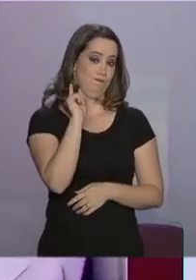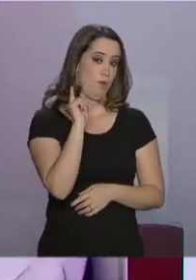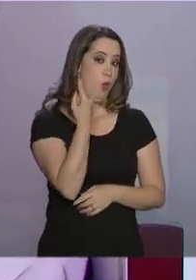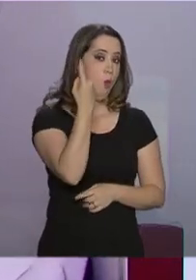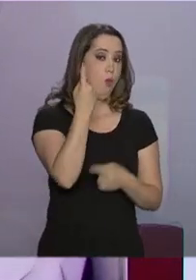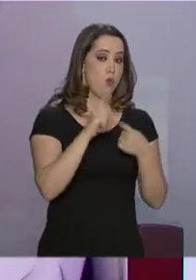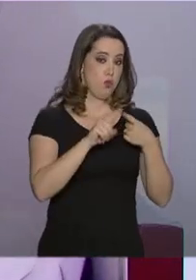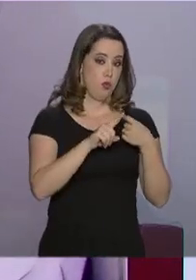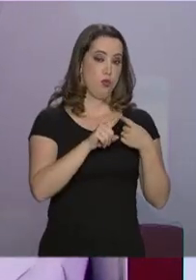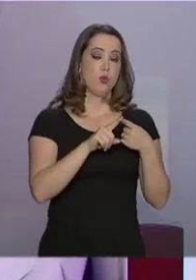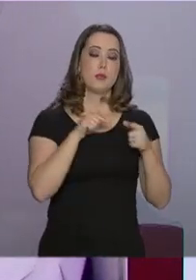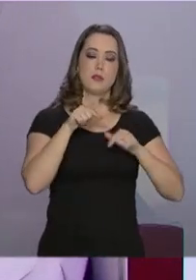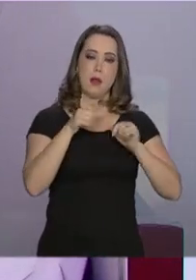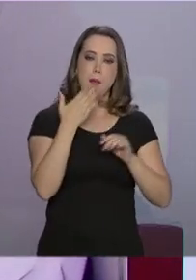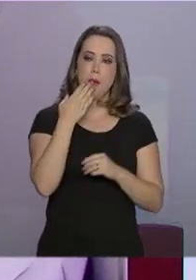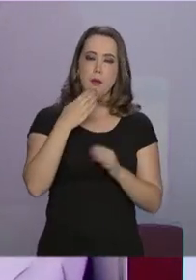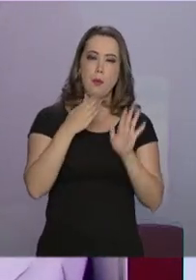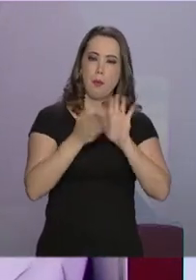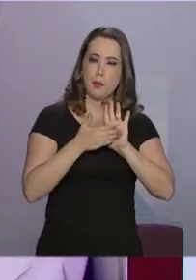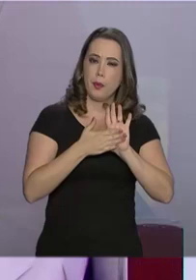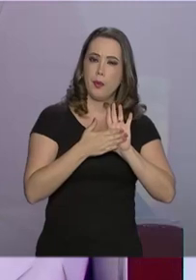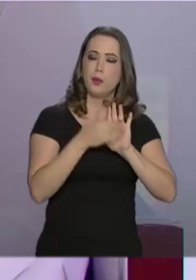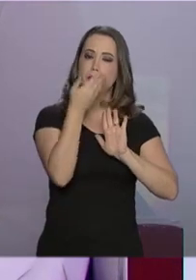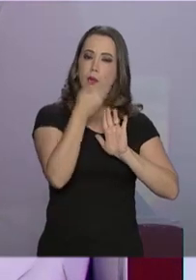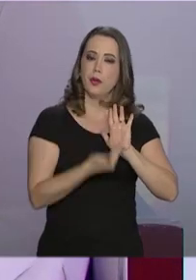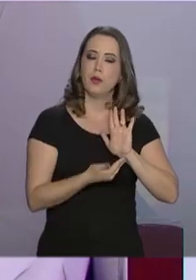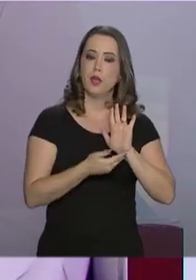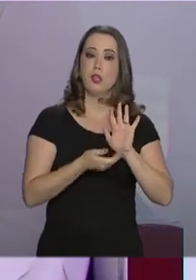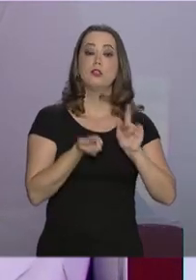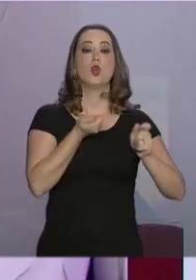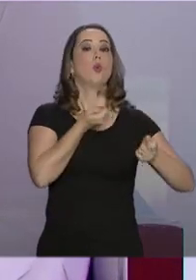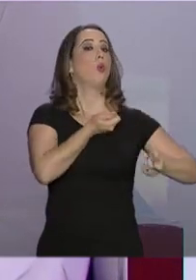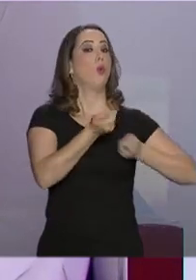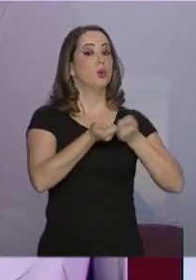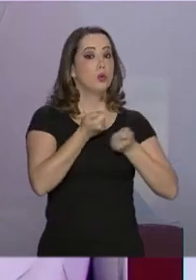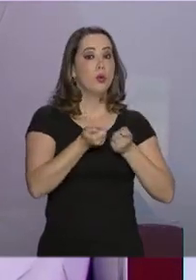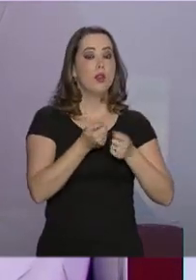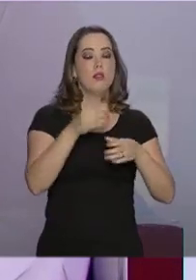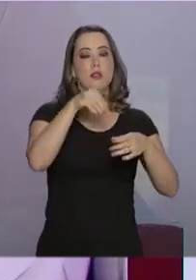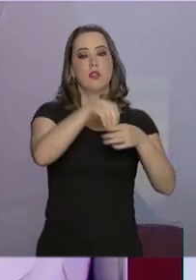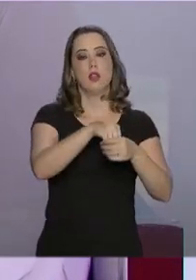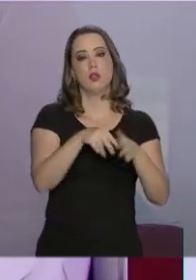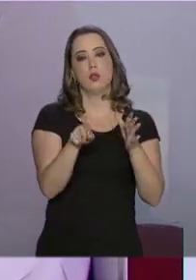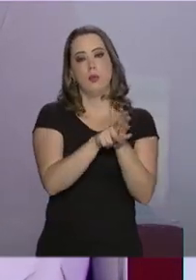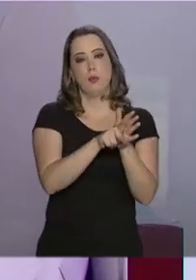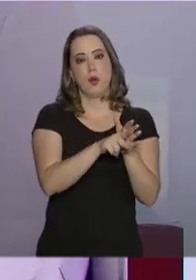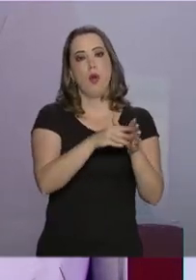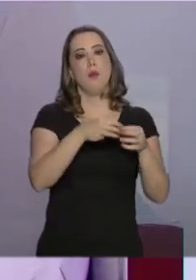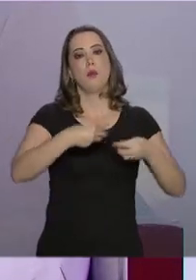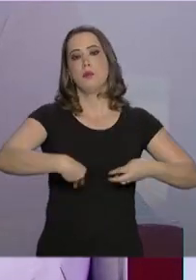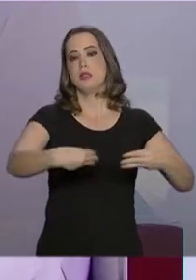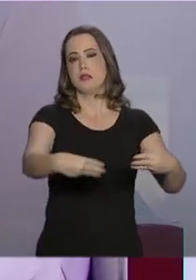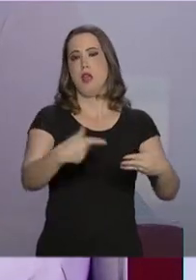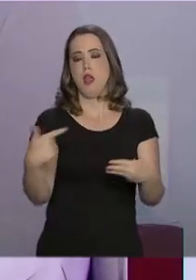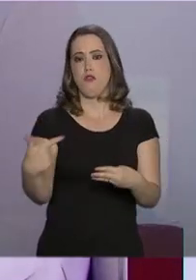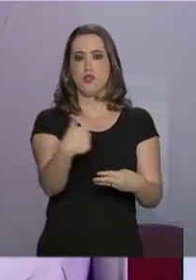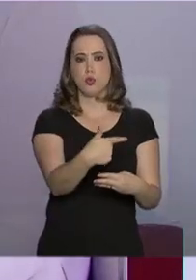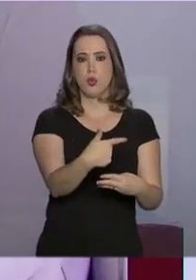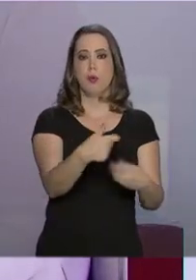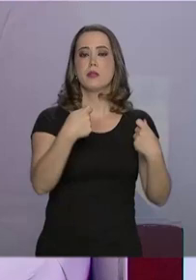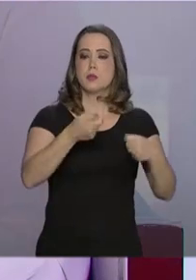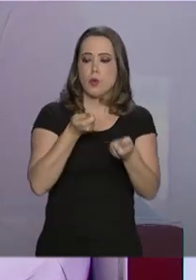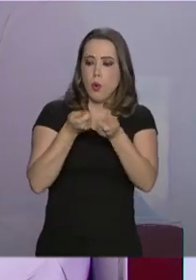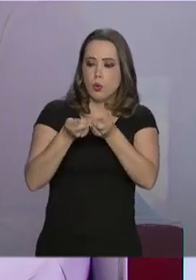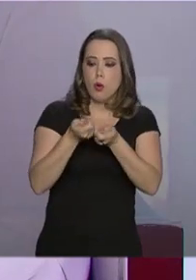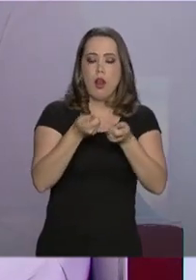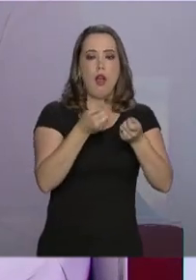nós estamos propondo é uma racionalização das estruturas e processos dos 22 ministérios. Então,